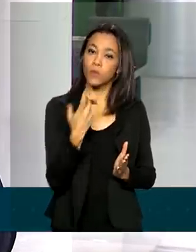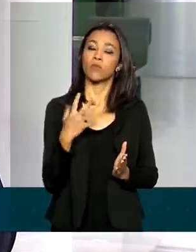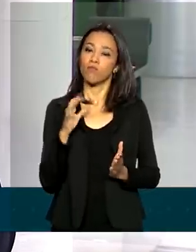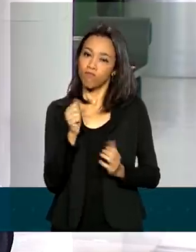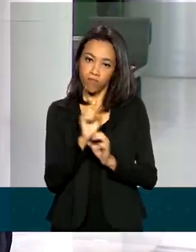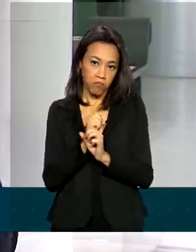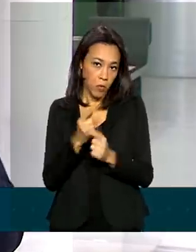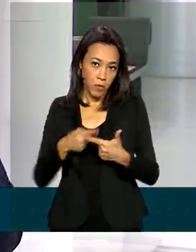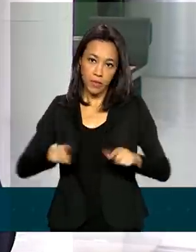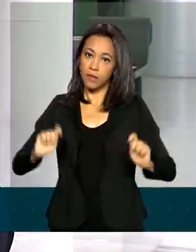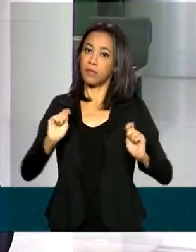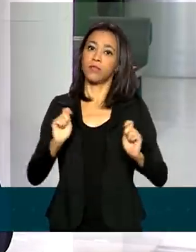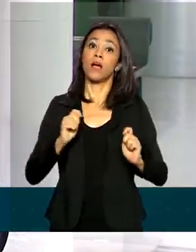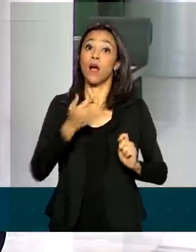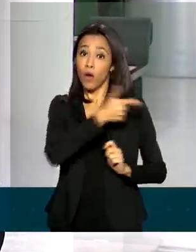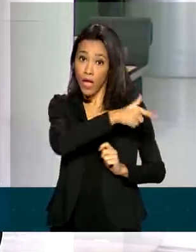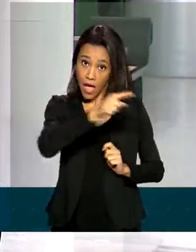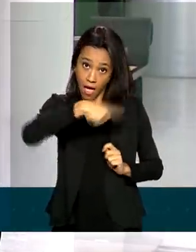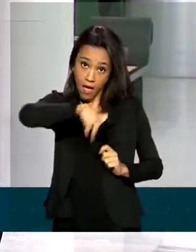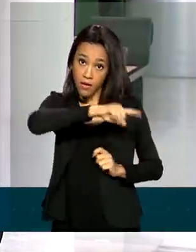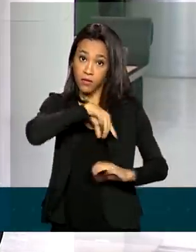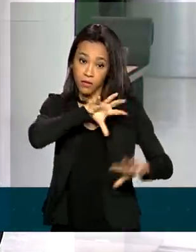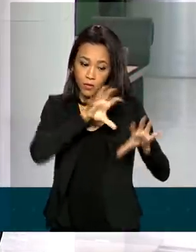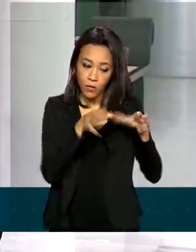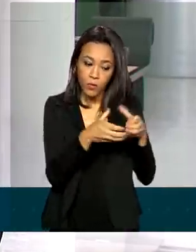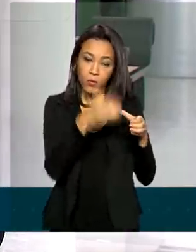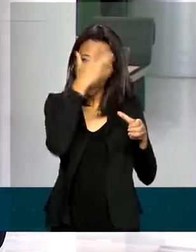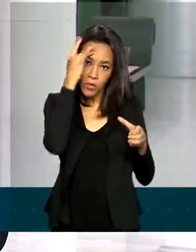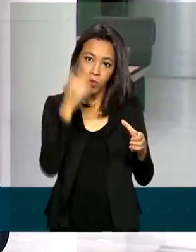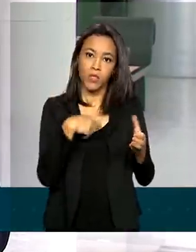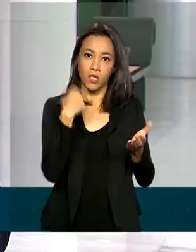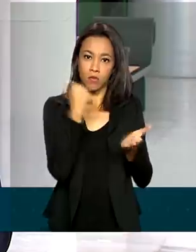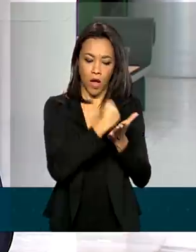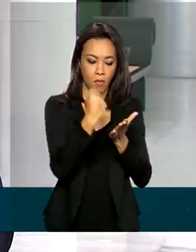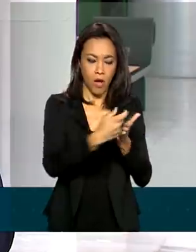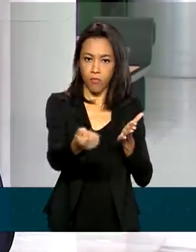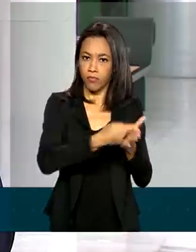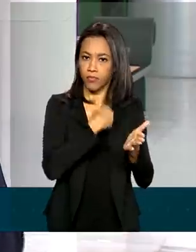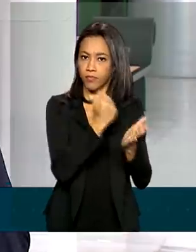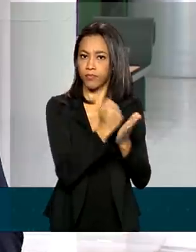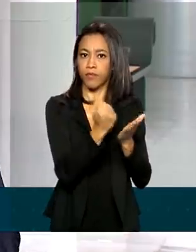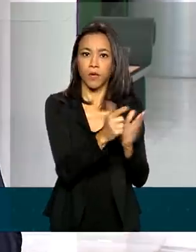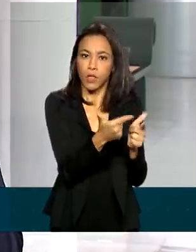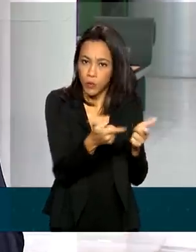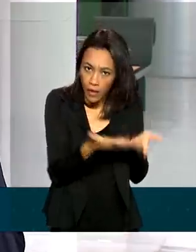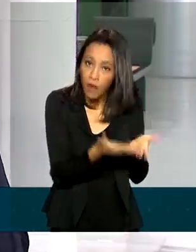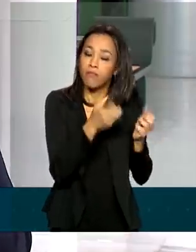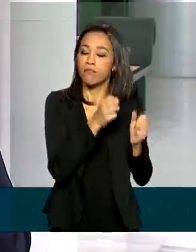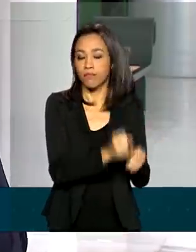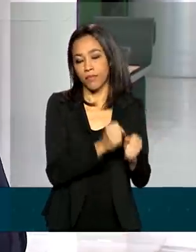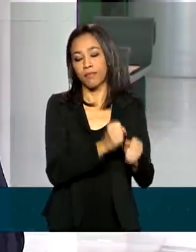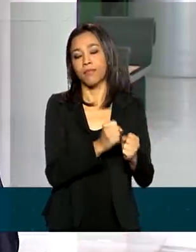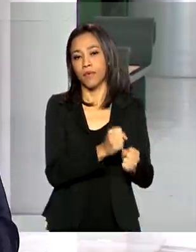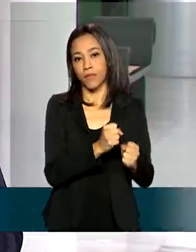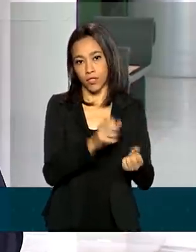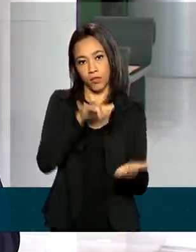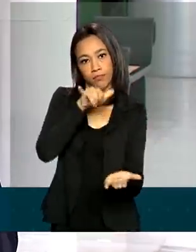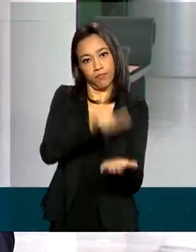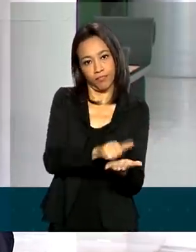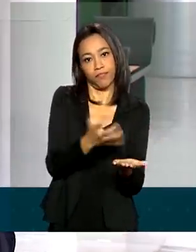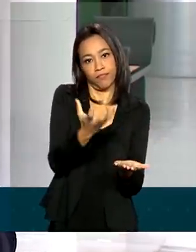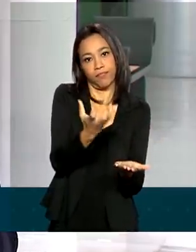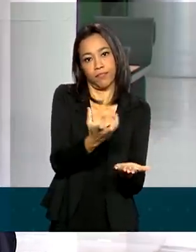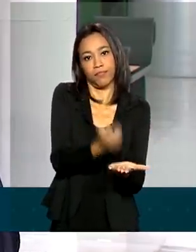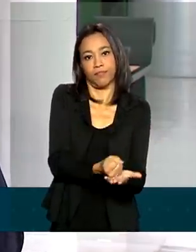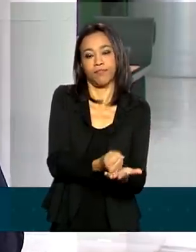MEI ou autônomo, aí sim tem que fazer esse cadastro. Outras dúvidas podem ser tiradas na Central 111, que foi